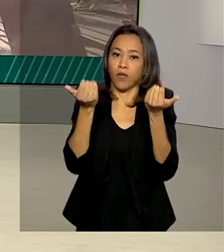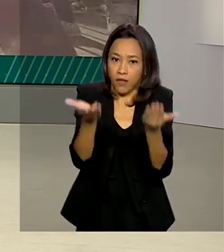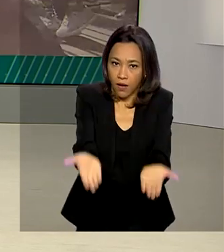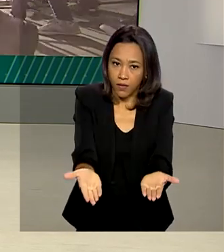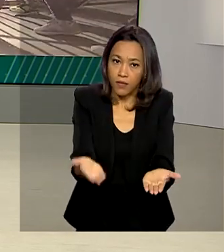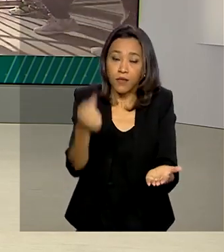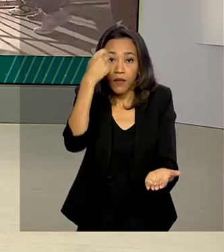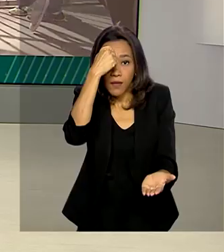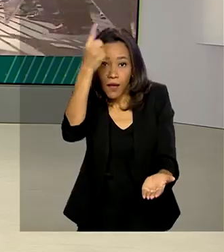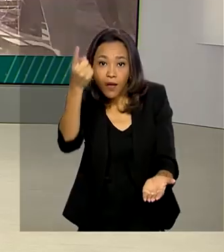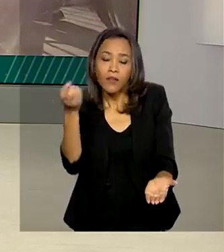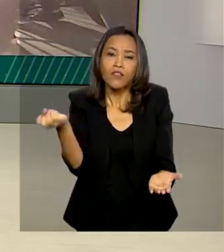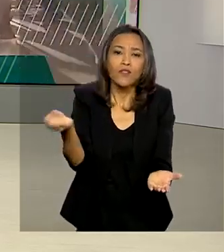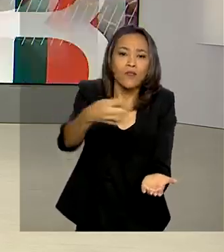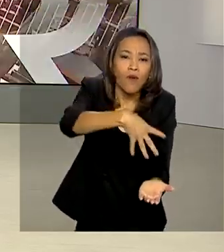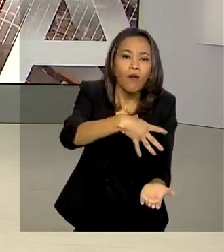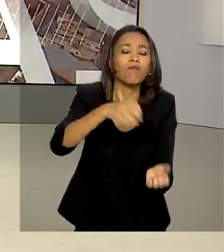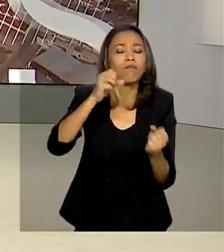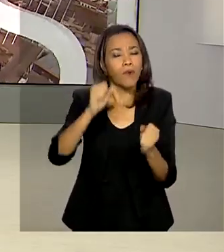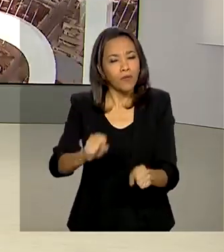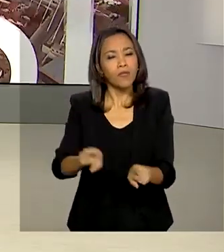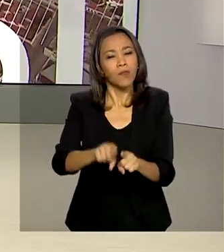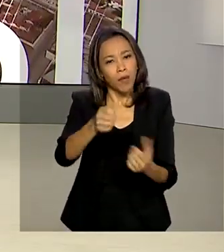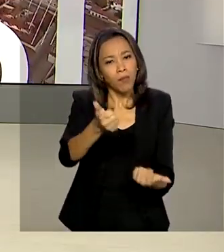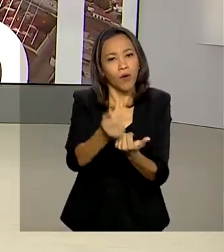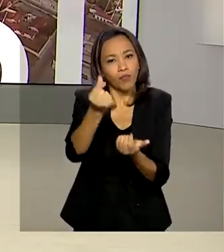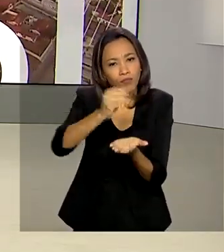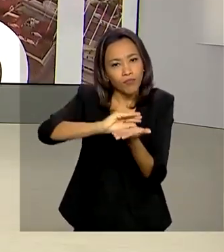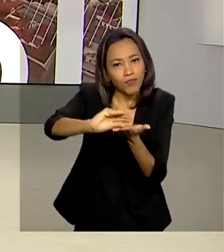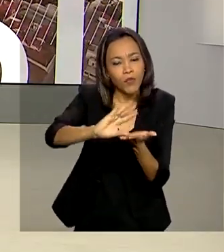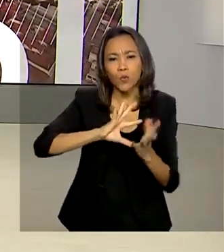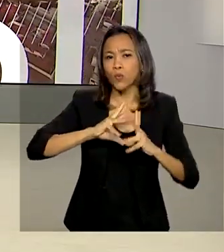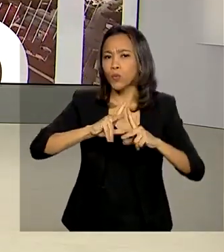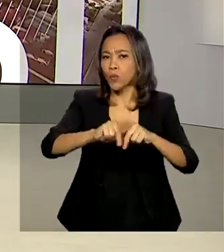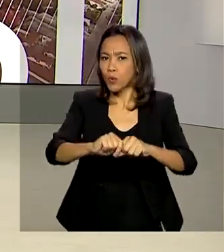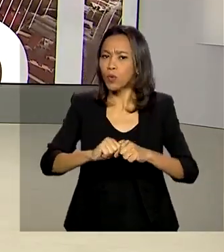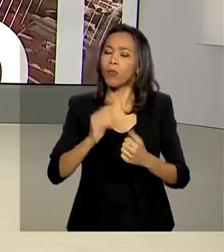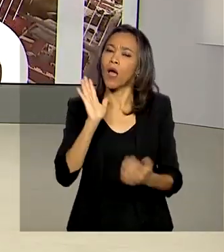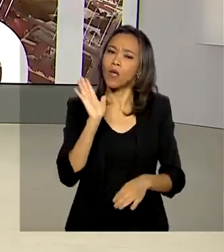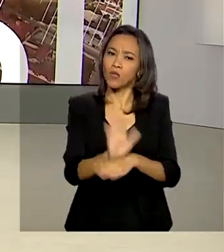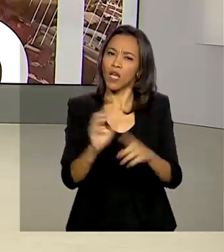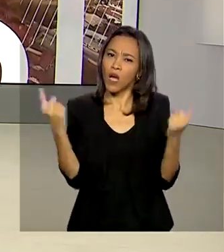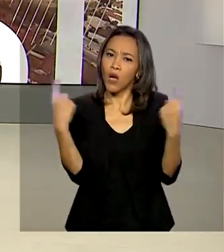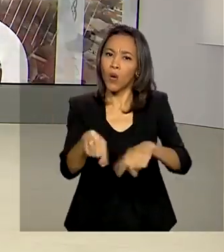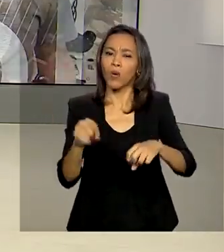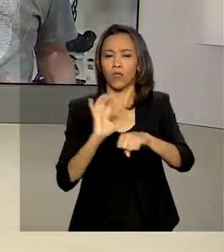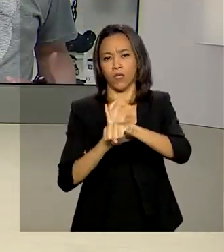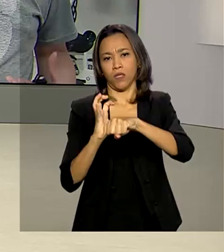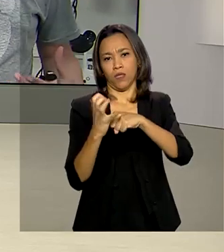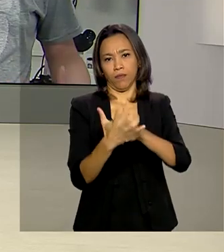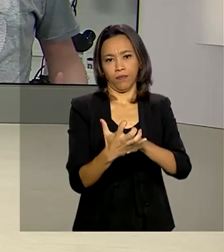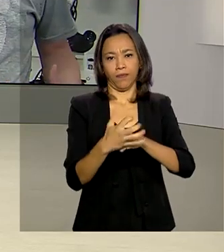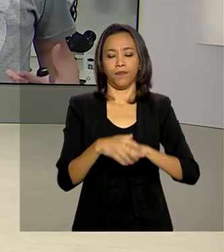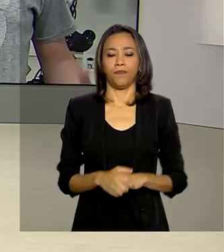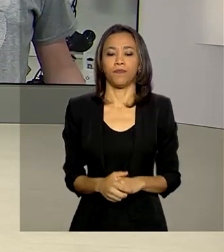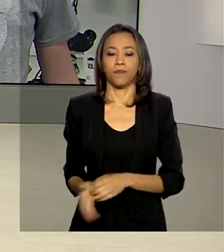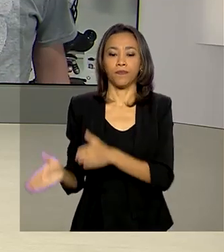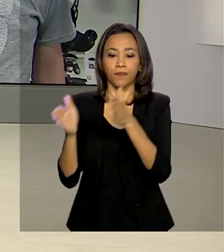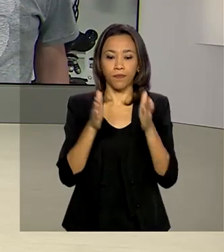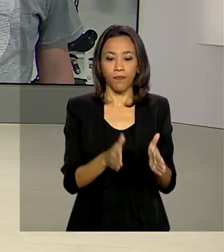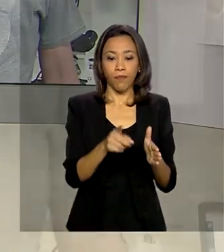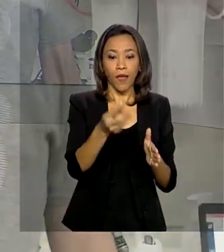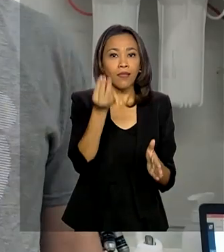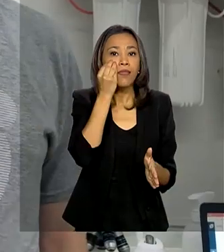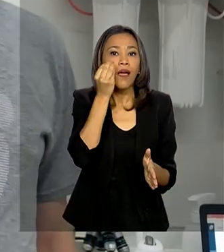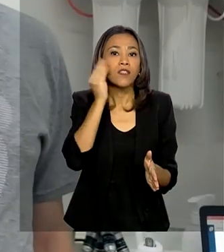E ideias inovadoras podem ser financiadas. Tudo para ajudar no combate ao coronavírus. Um teste